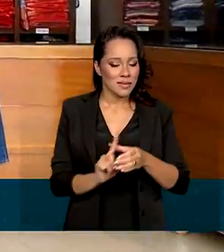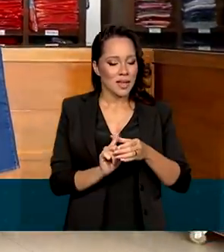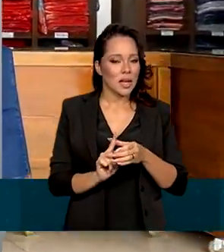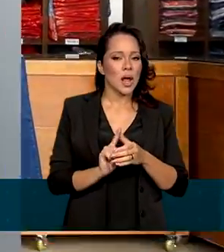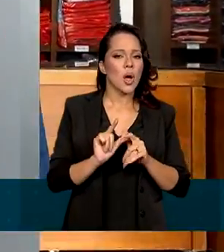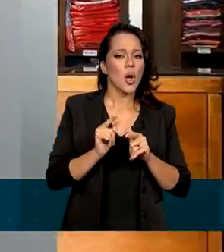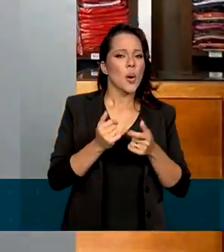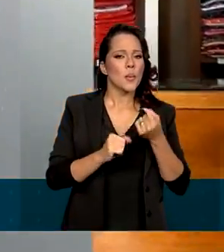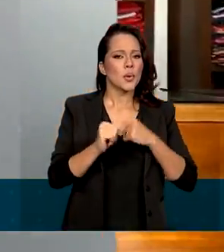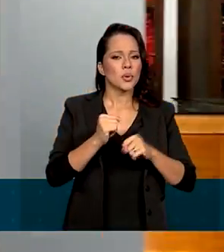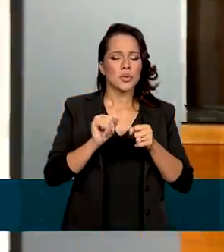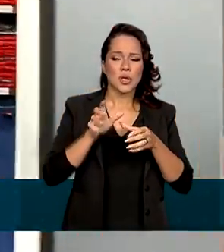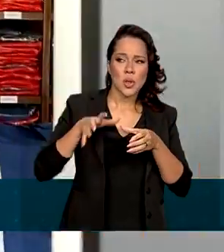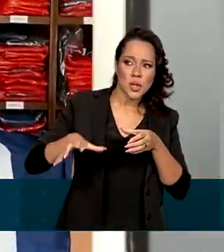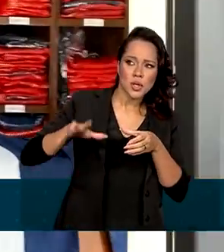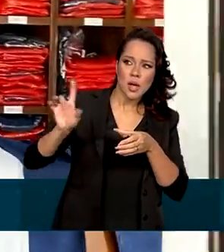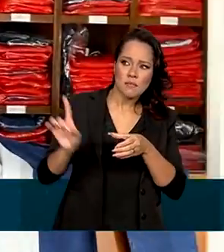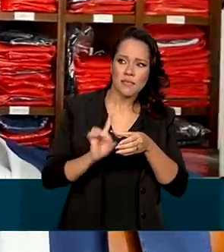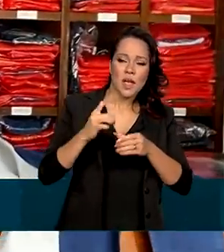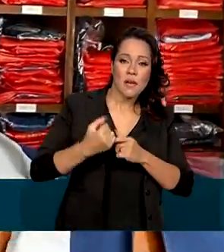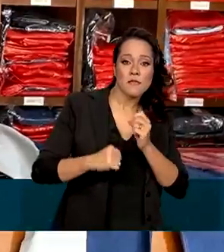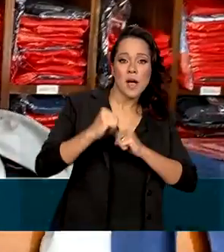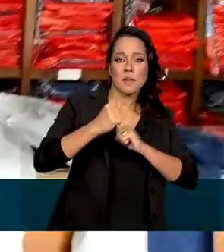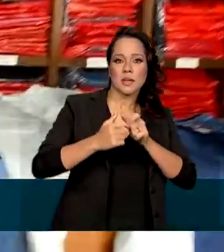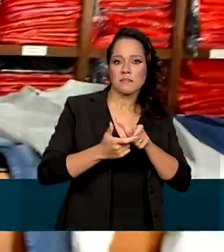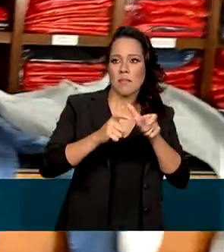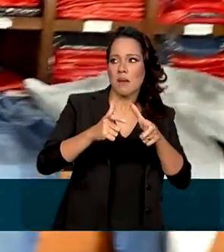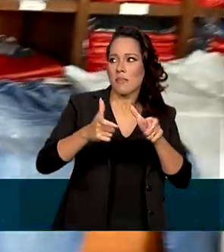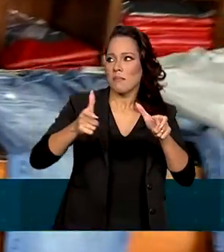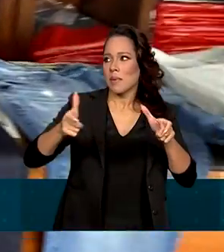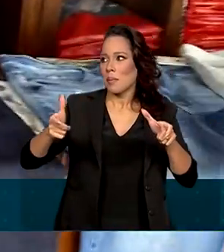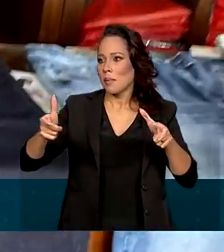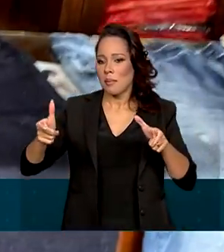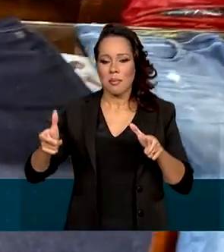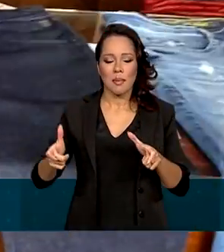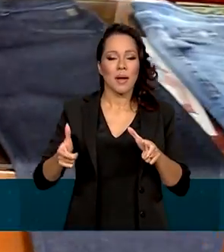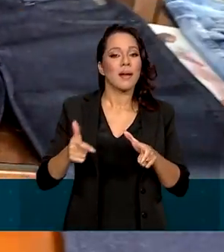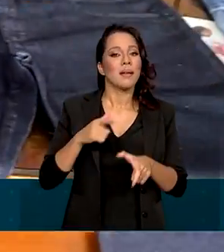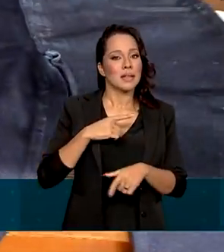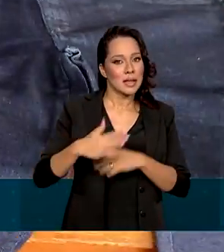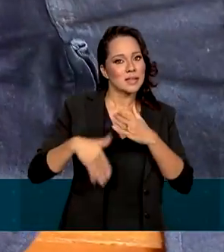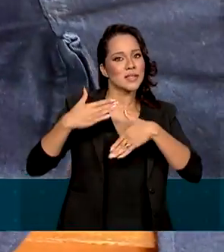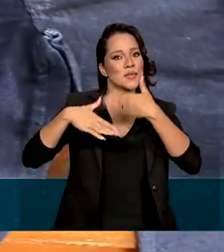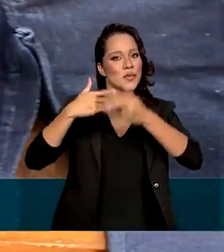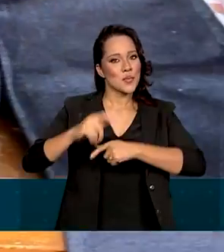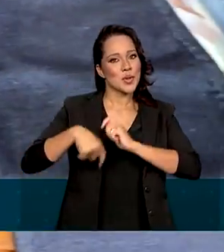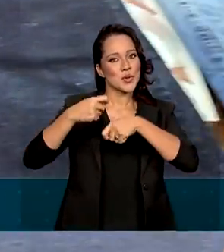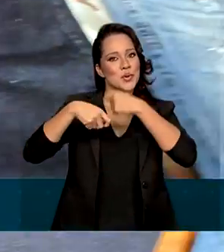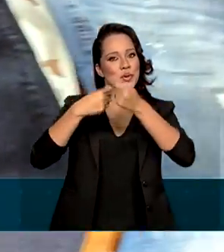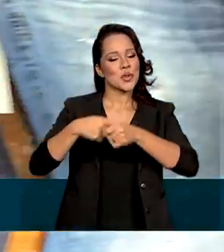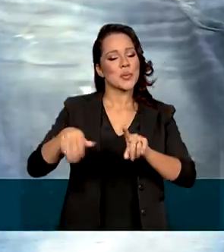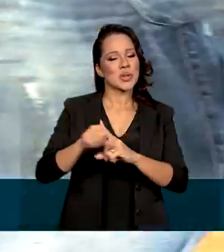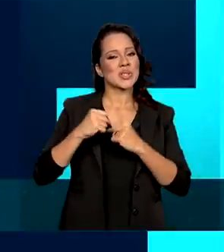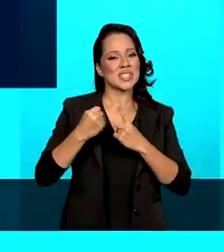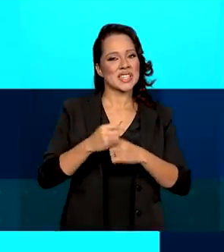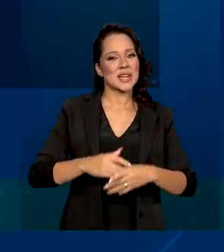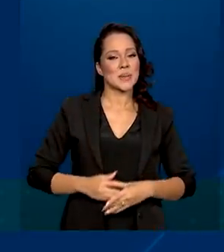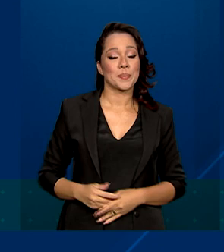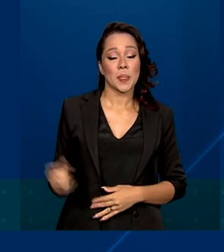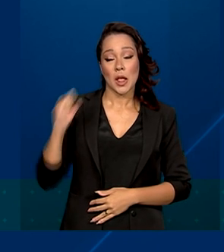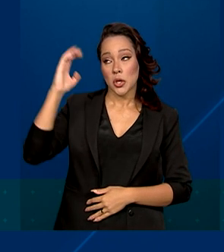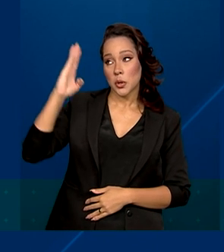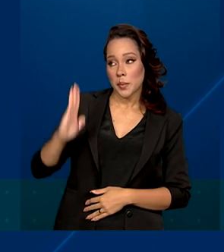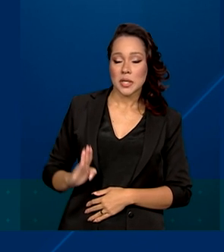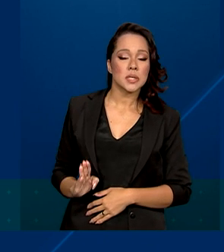a pequena produção local a cadeias produtivas maiores e, assim, gerar desenvolvimento econômico e social. No